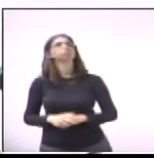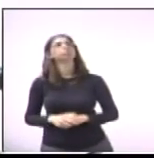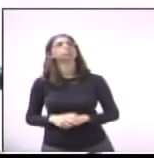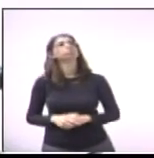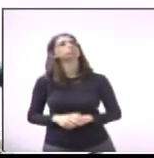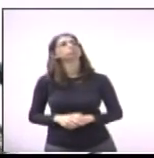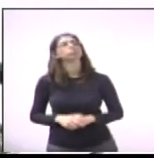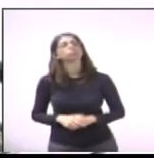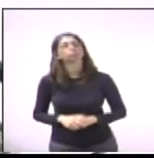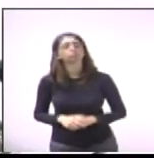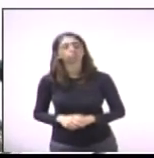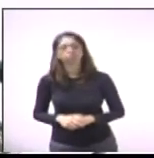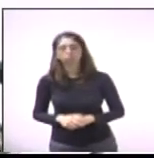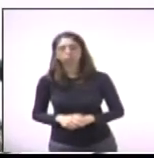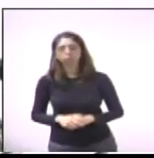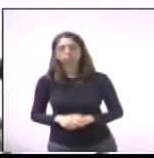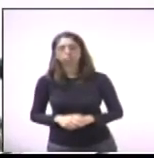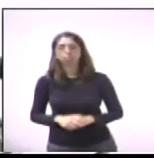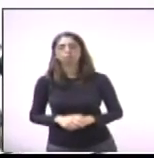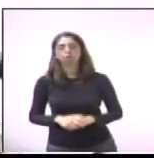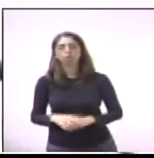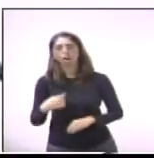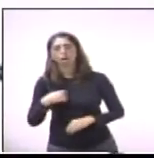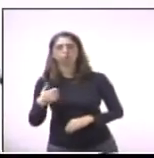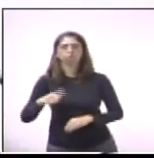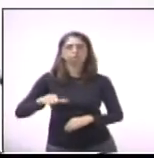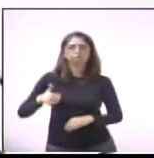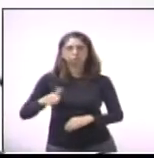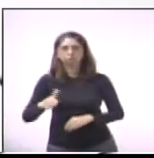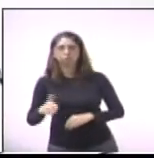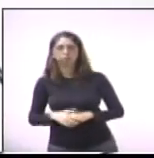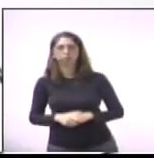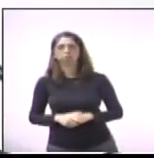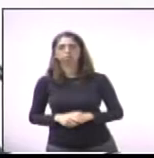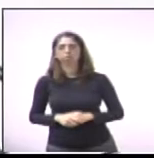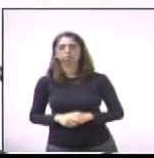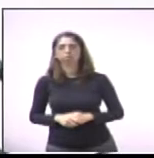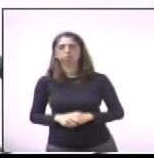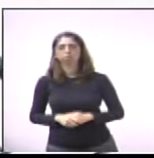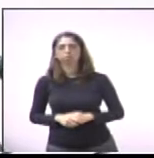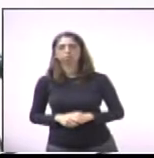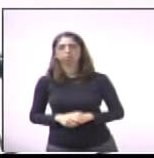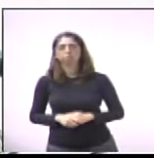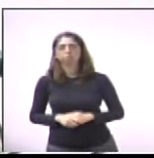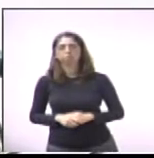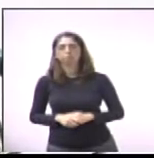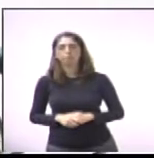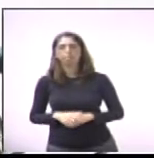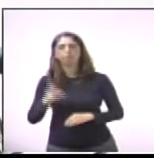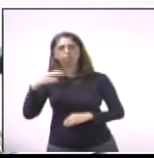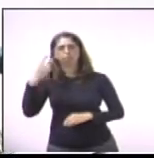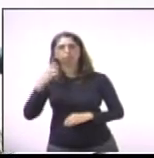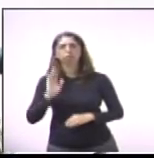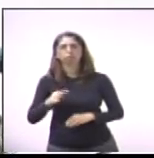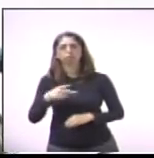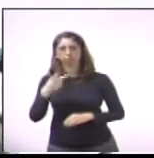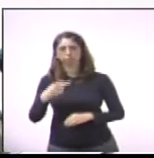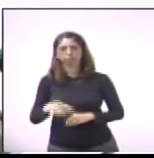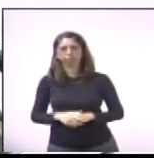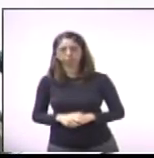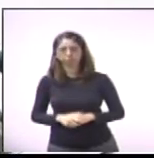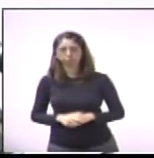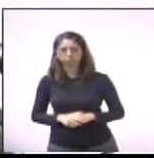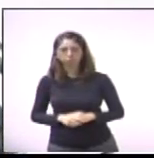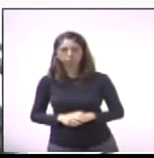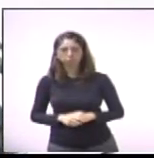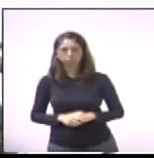vereador comentou, sobre a parte da quantidade de empresas hoje que detêm